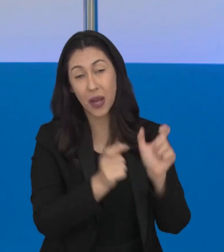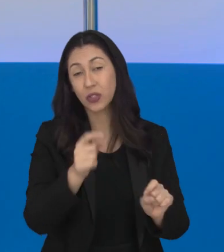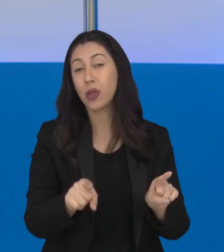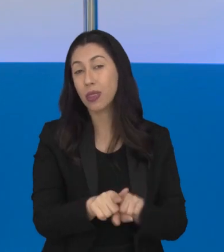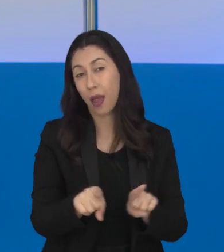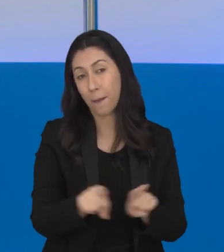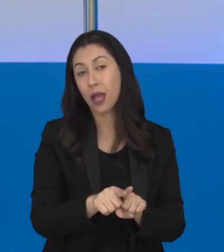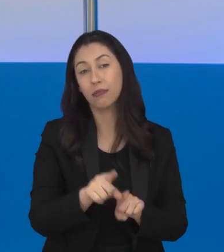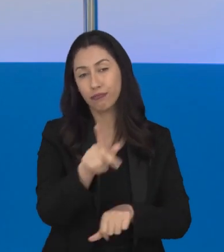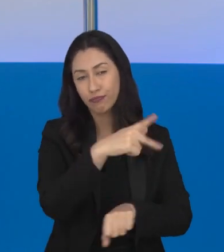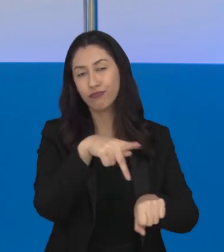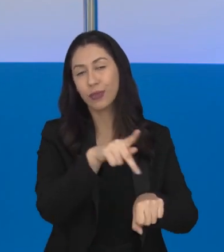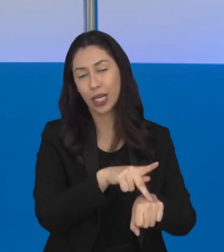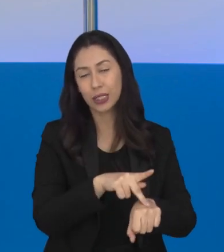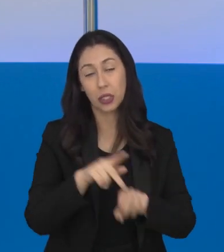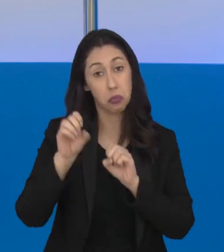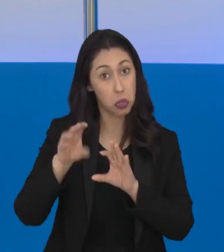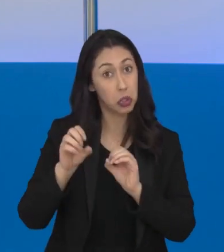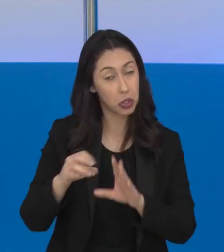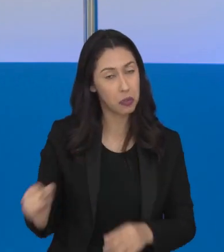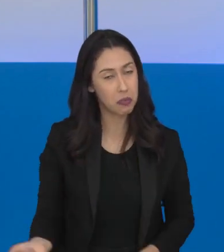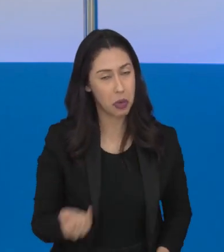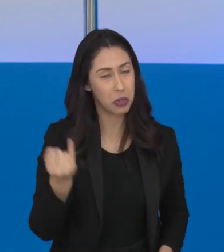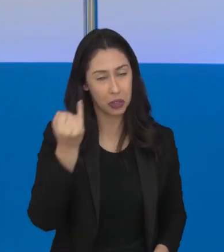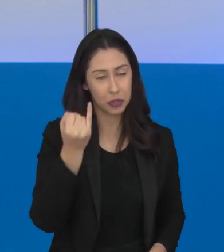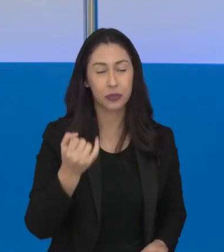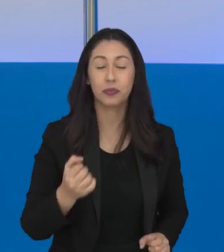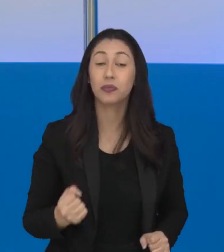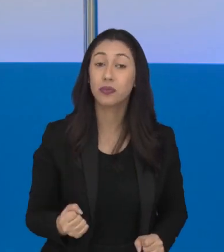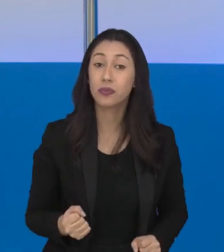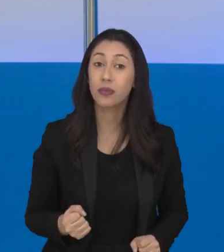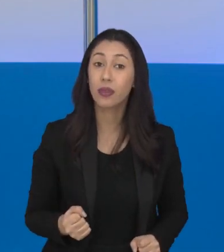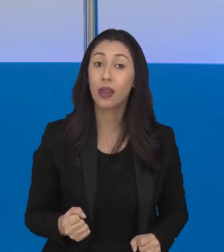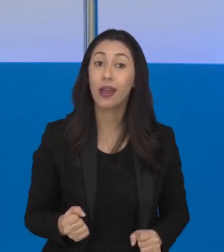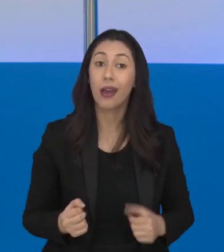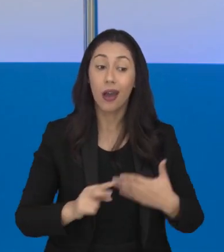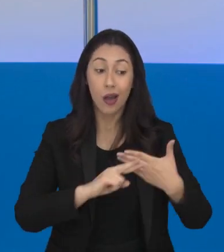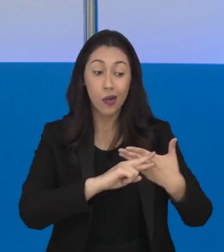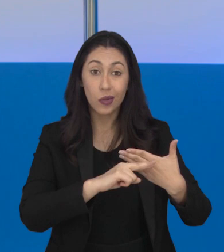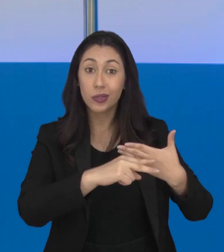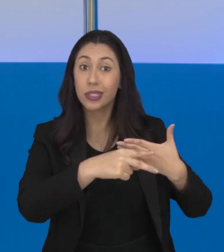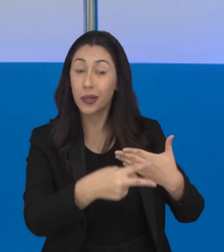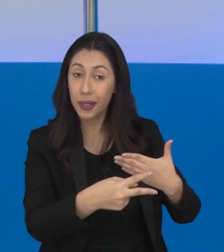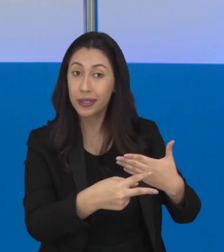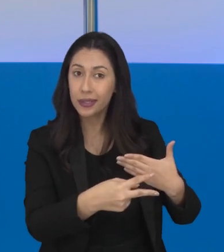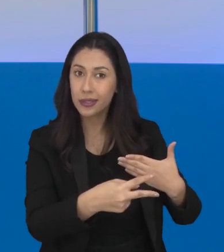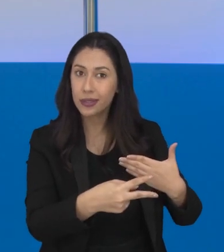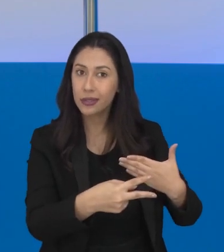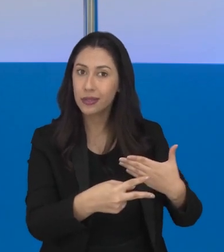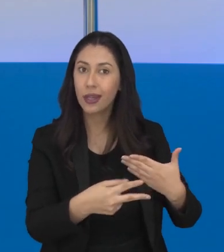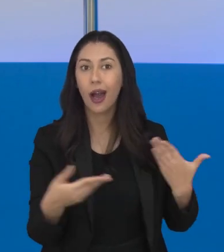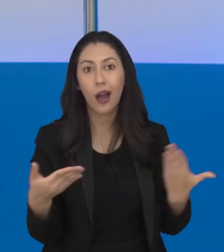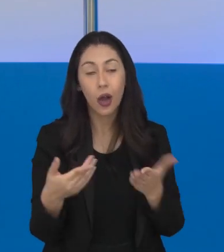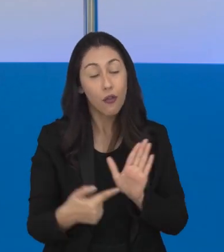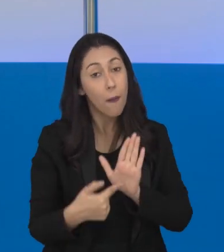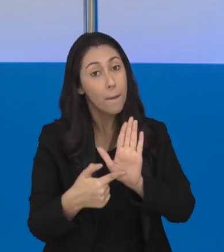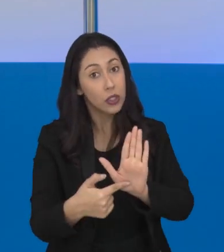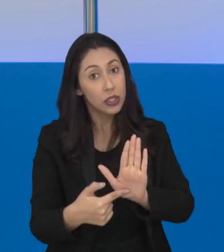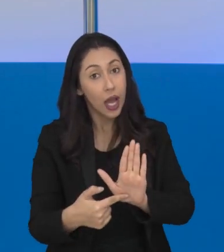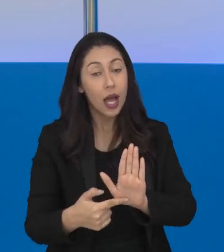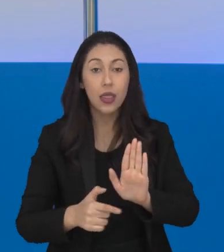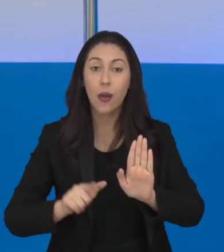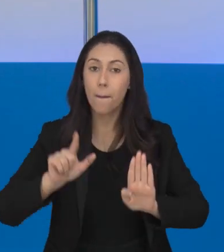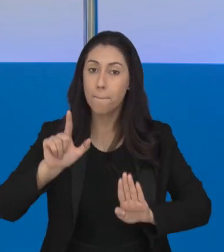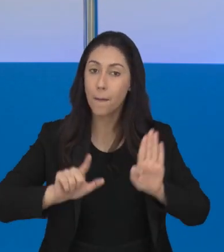precisa mesmo ser prioridade na gestão pública. E é justamente sobre as consequências da evasão escolar que a gente conversa agora